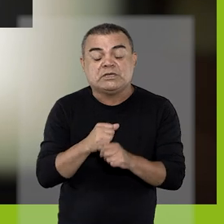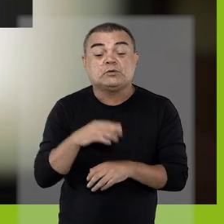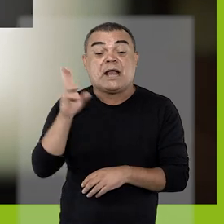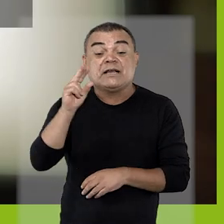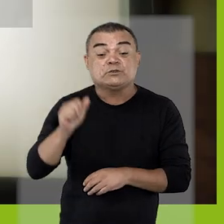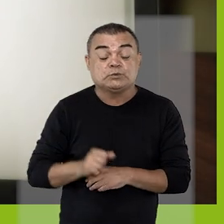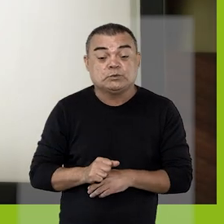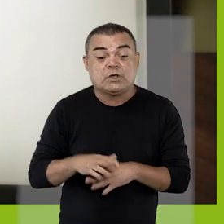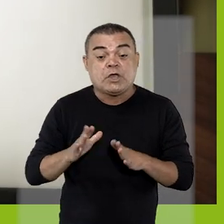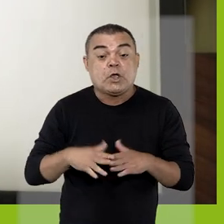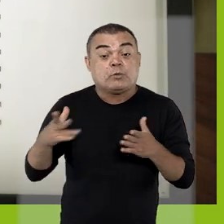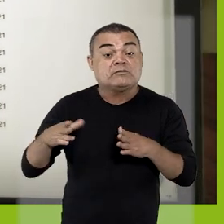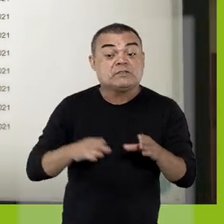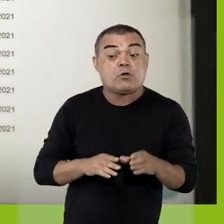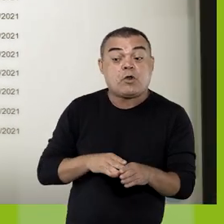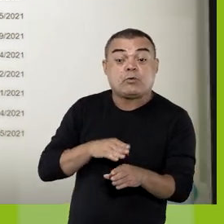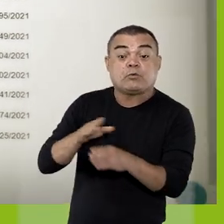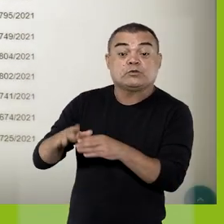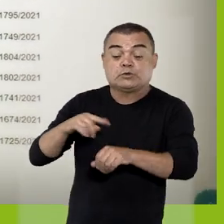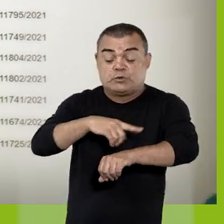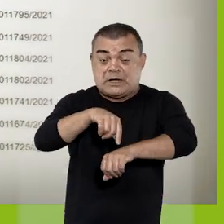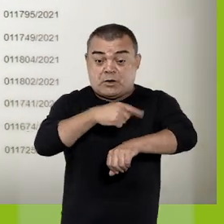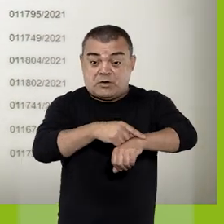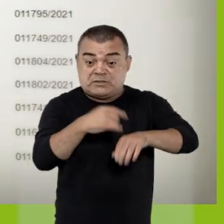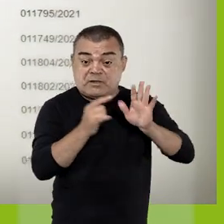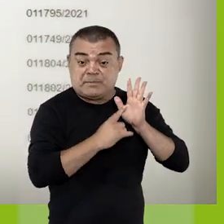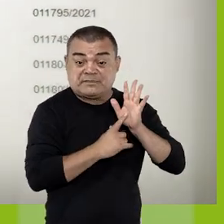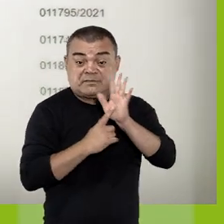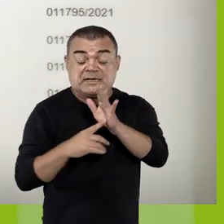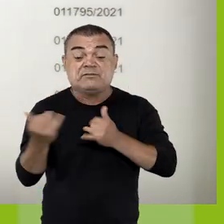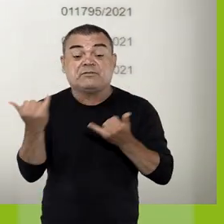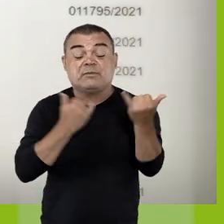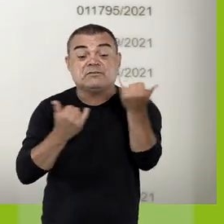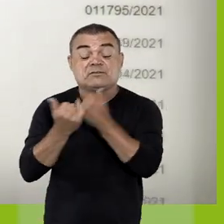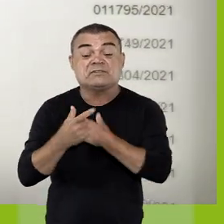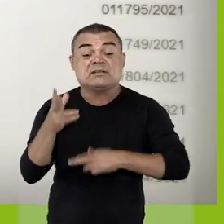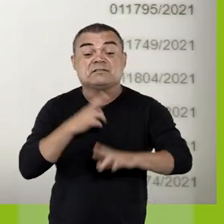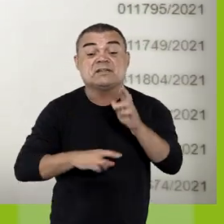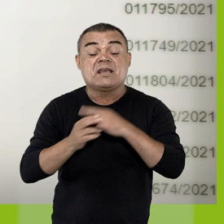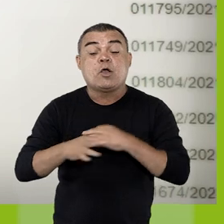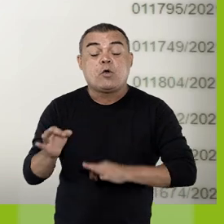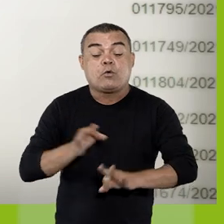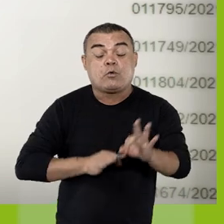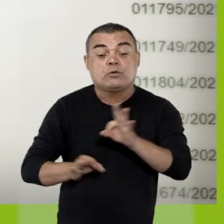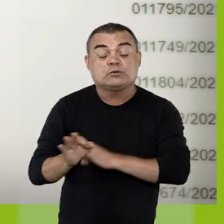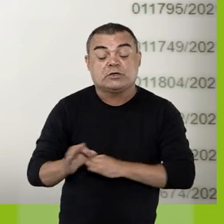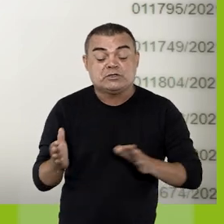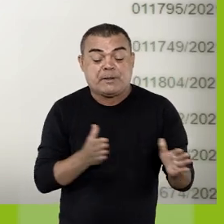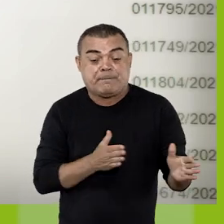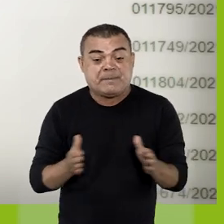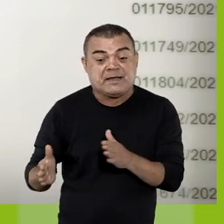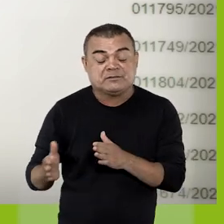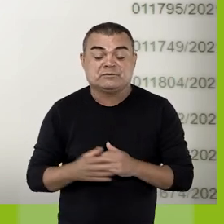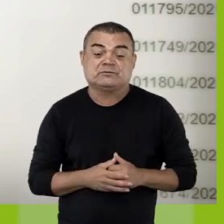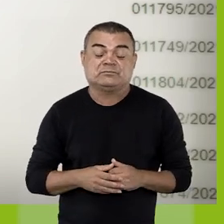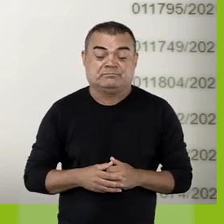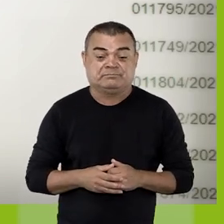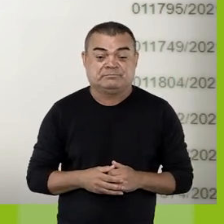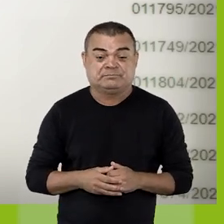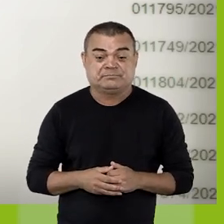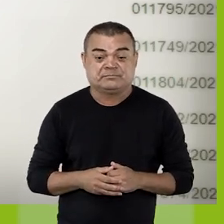Ao posicionar o cursor sobre o relógio, são apresentadas informações relacionadas ao controle de prazo